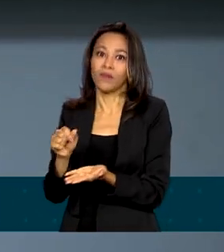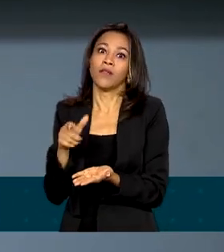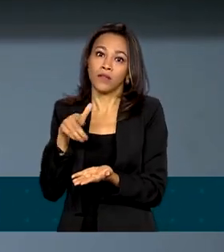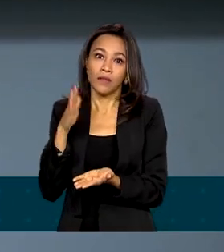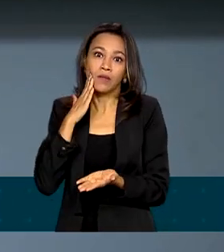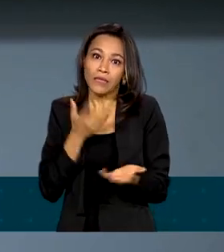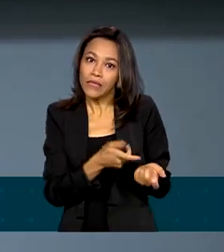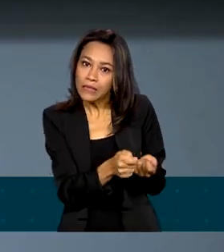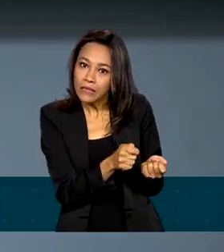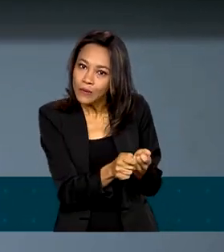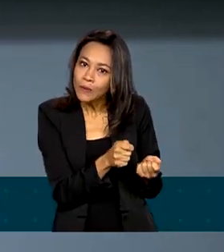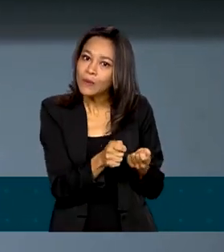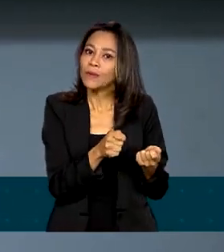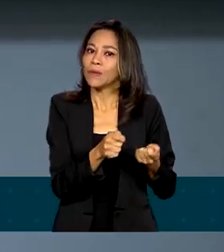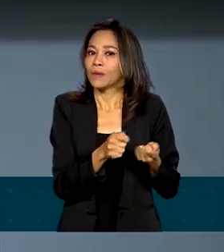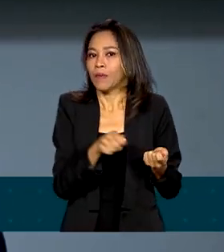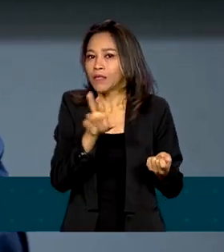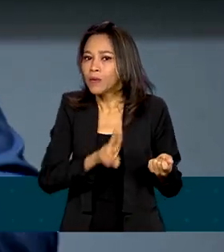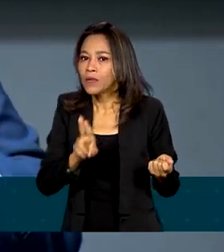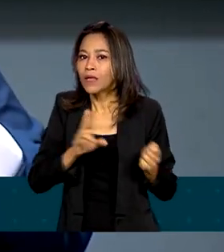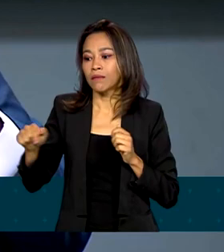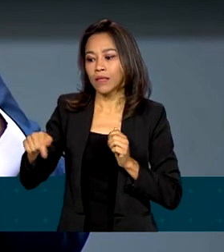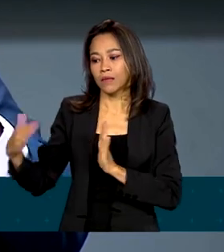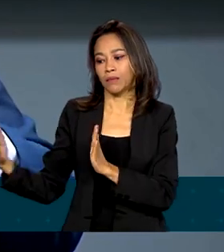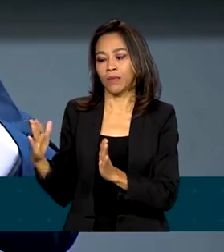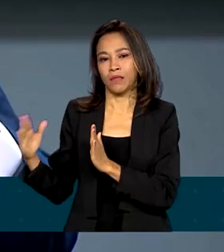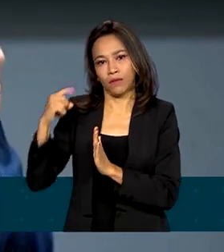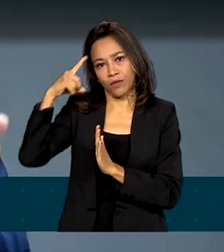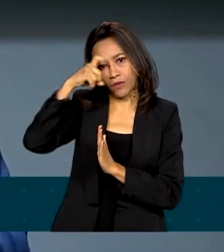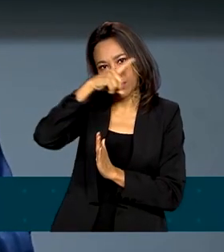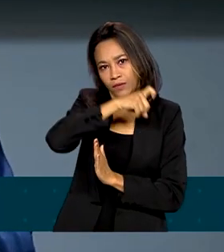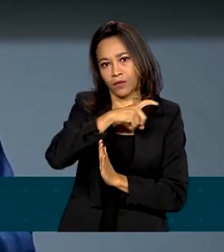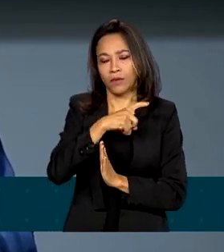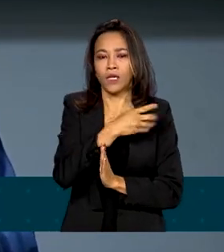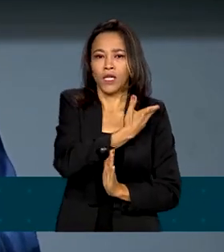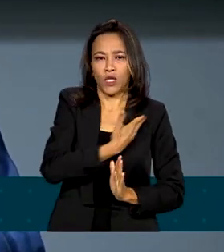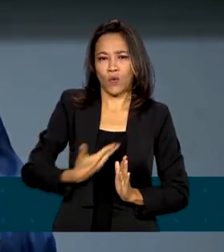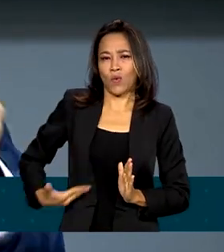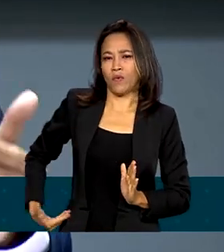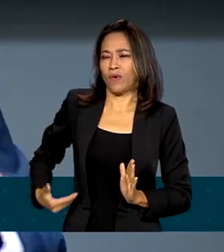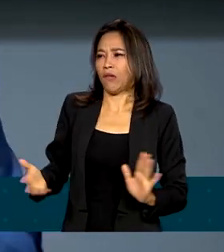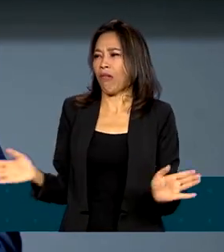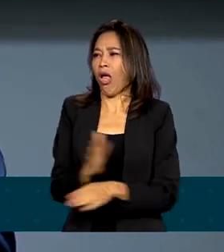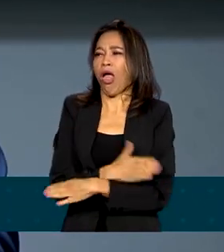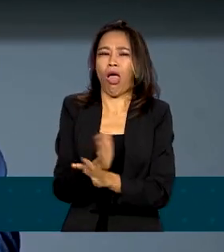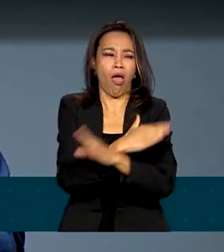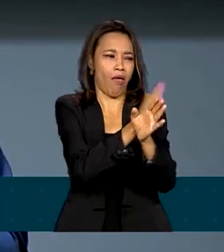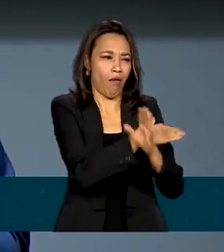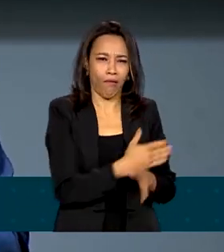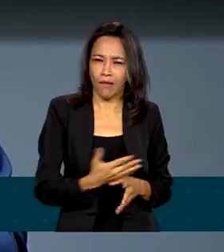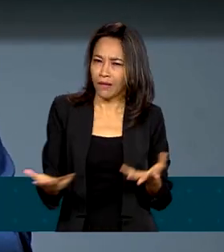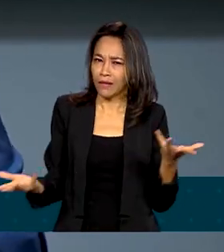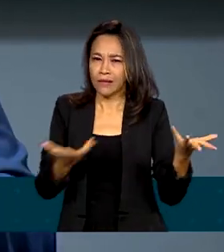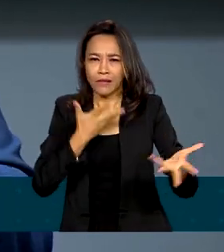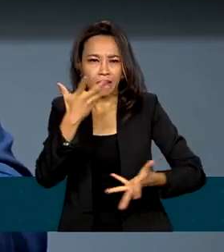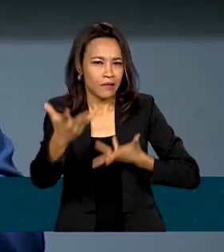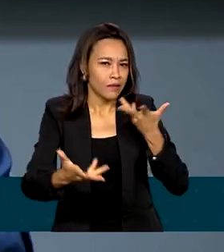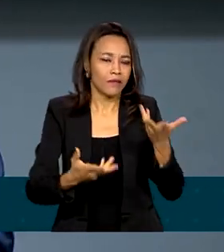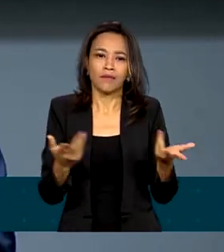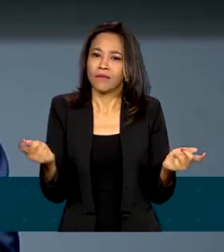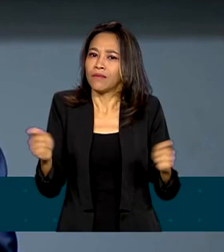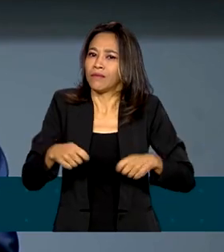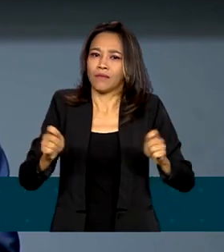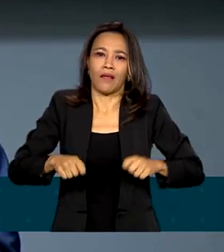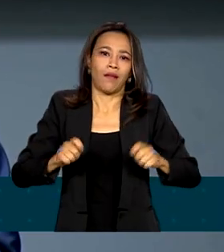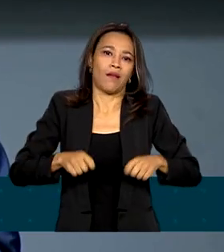usá-lo na fase ruim. E não deixar que o Estado se desorganize, sobretudo quando está envolvido o direito